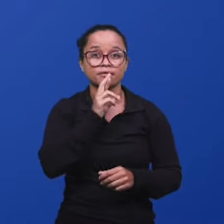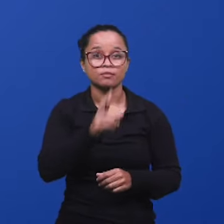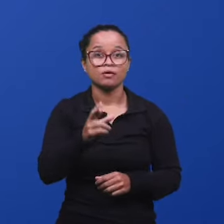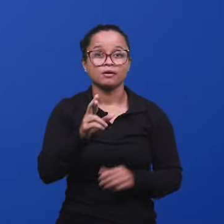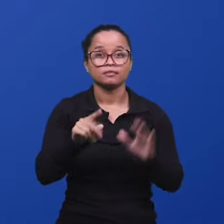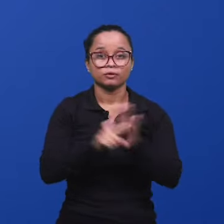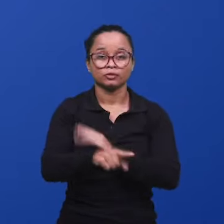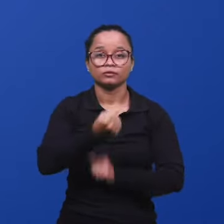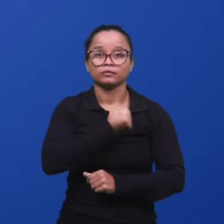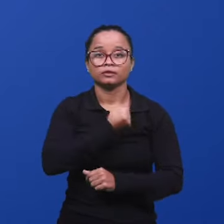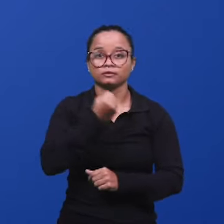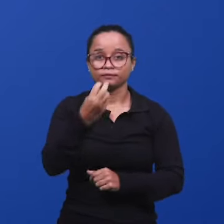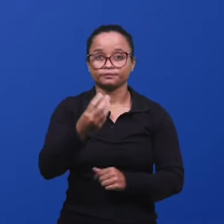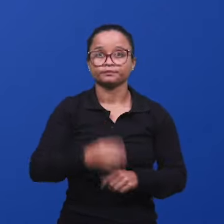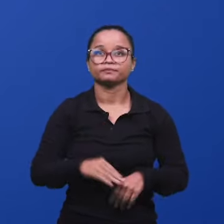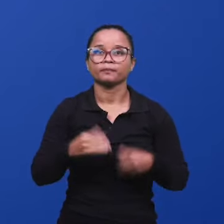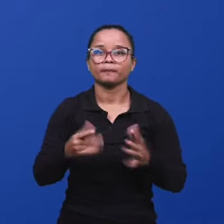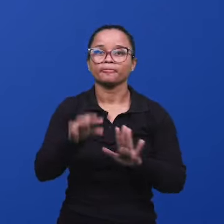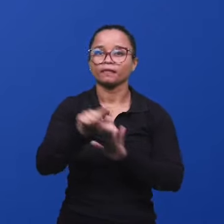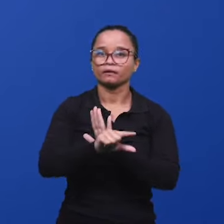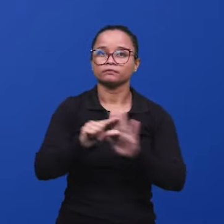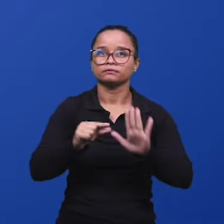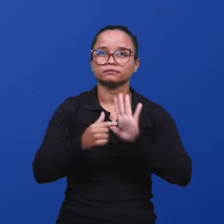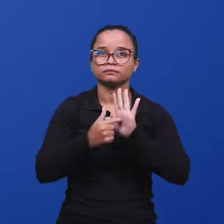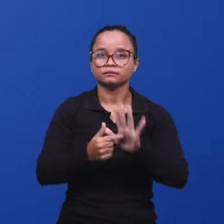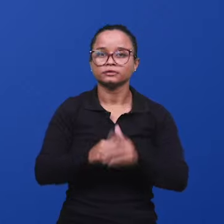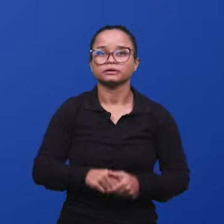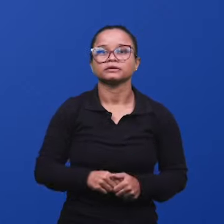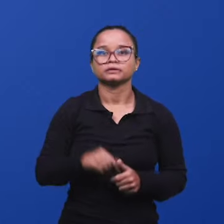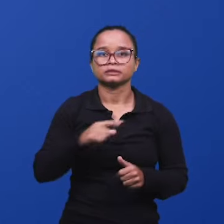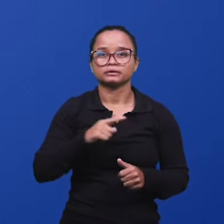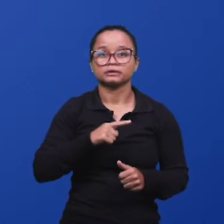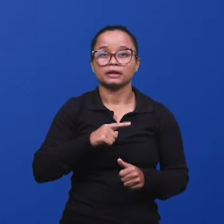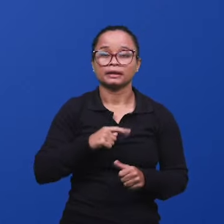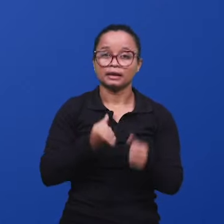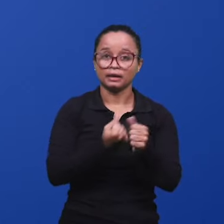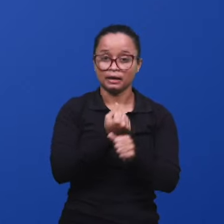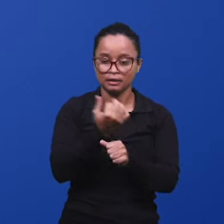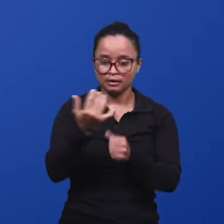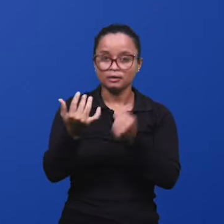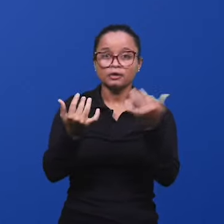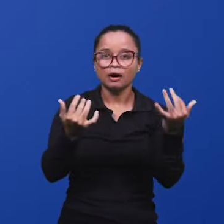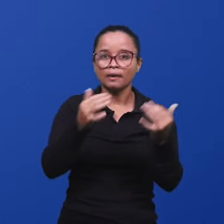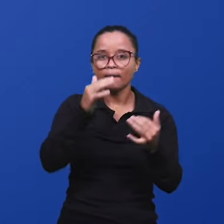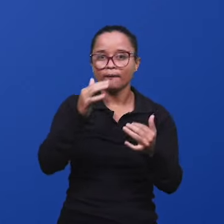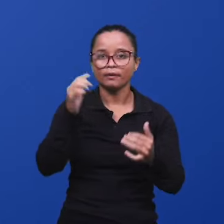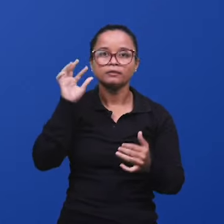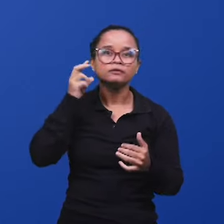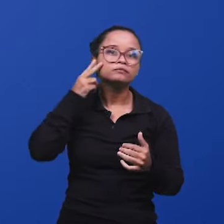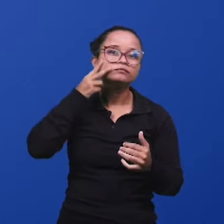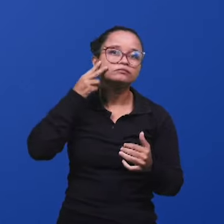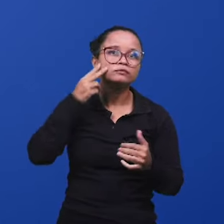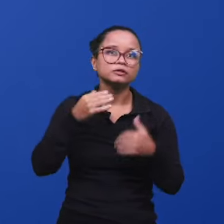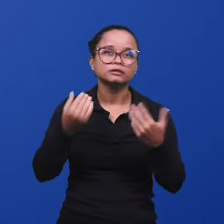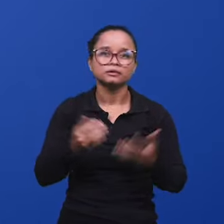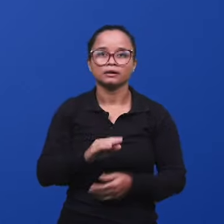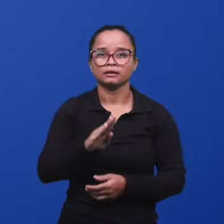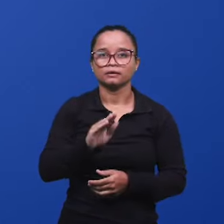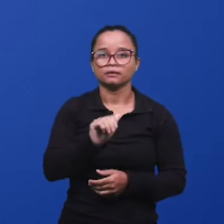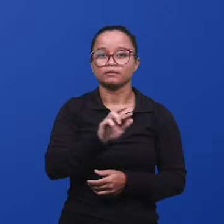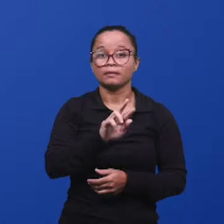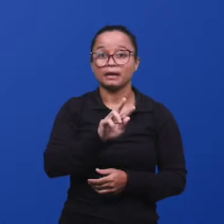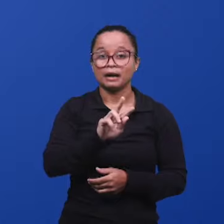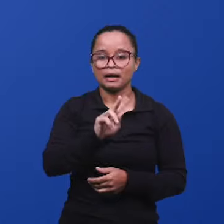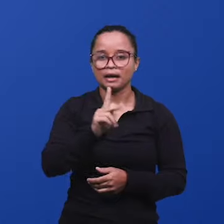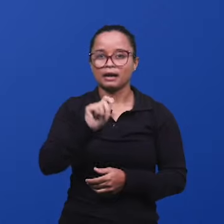3A, o versículo nos diz que Salomão teve uma vinha em Baú a mão, no hebraico, a palavra Baal a mão significa senhor